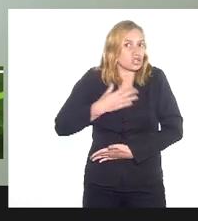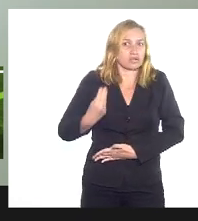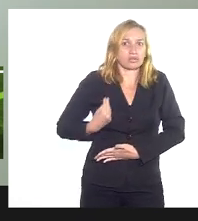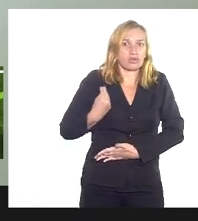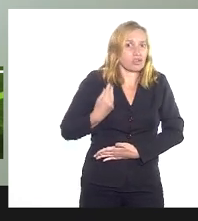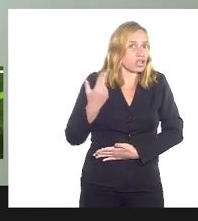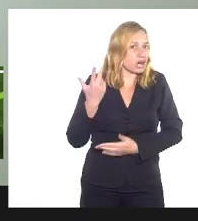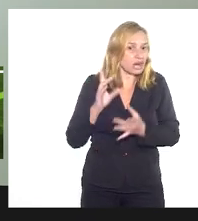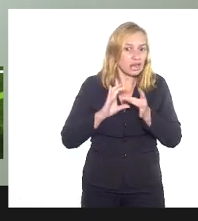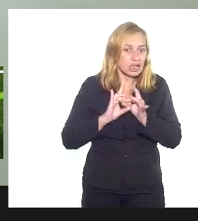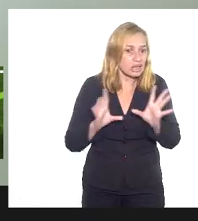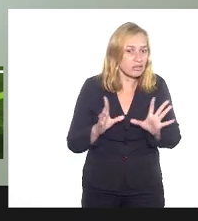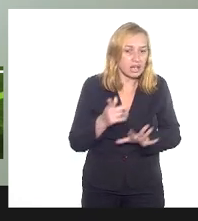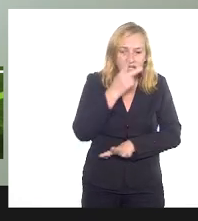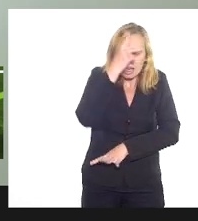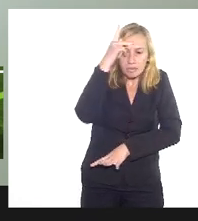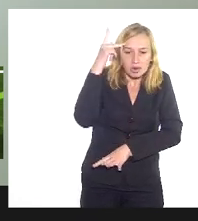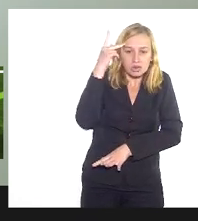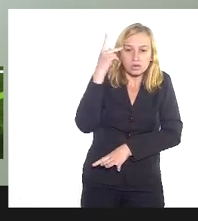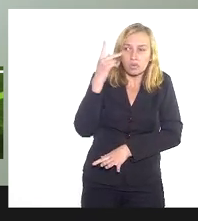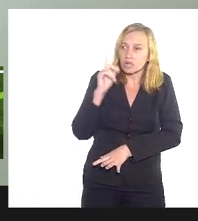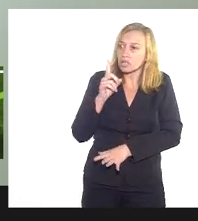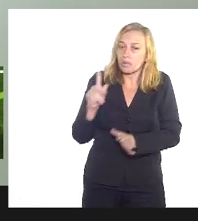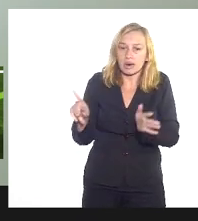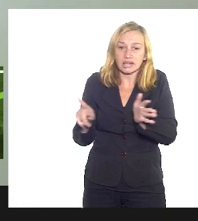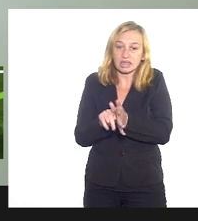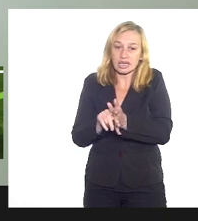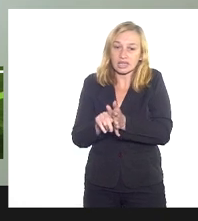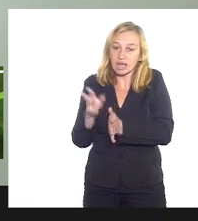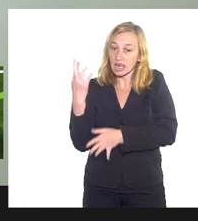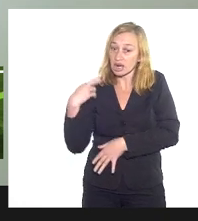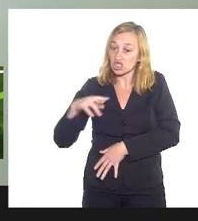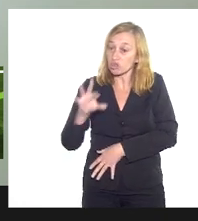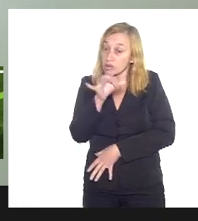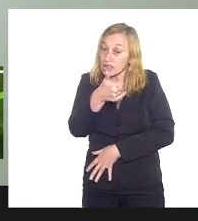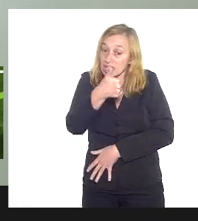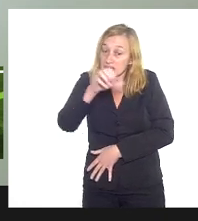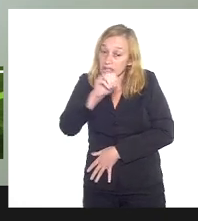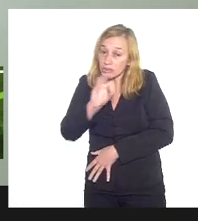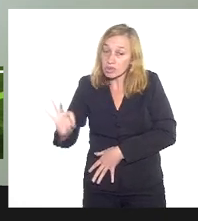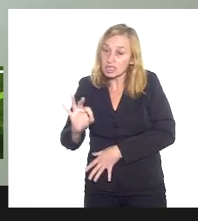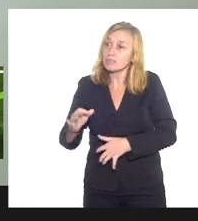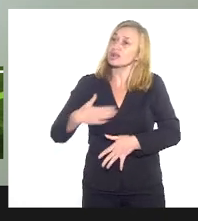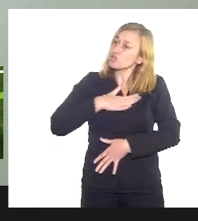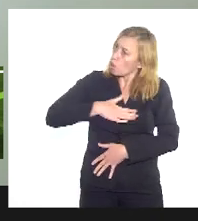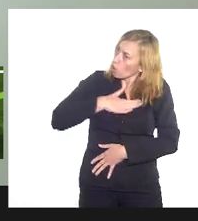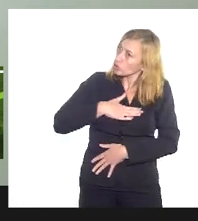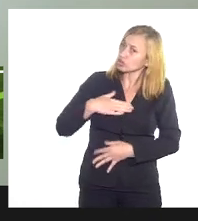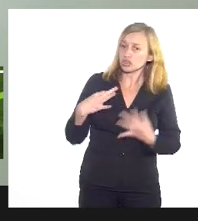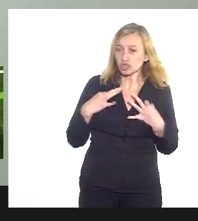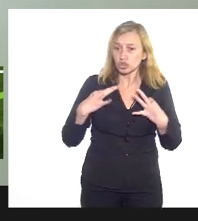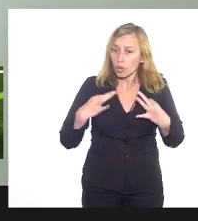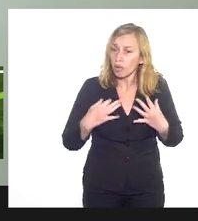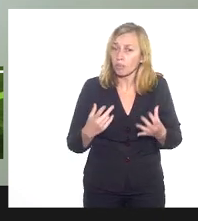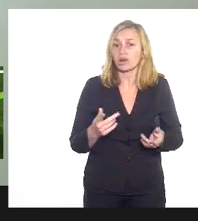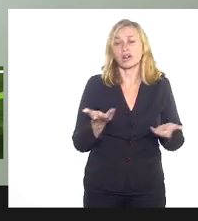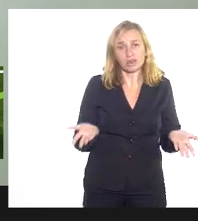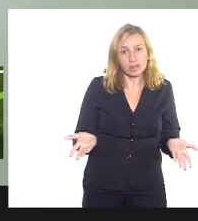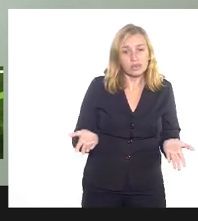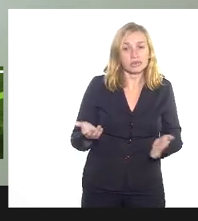às vezes a pessoa não professa aquela religião 100%, mas ela é adepta, ela gosta, a pessoa tem essa liberdade,